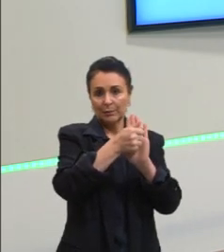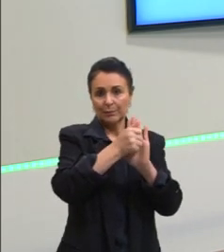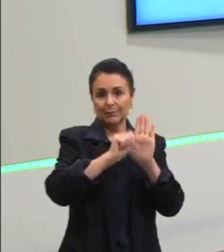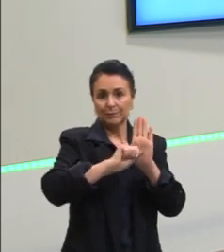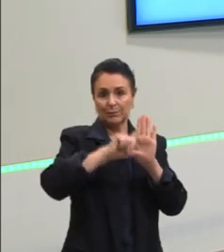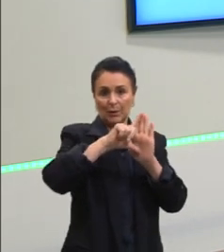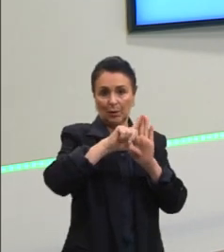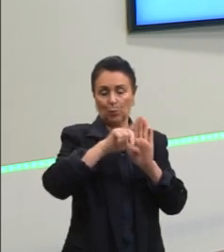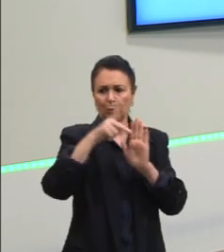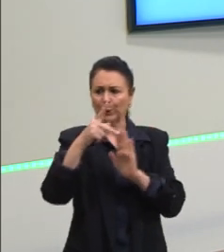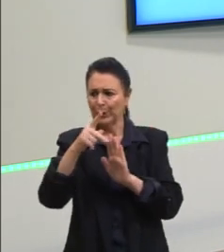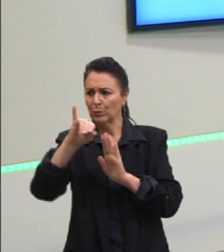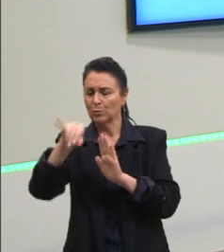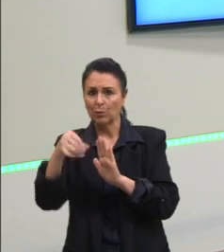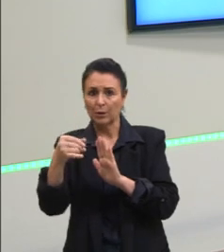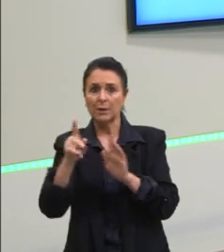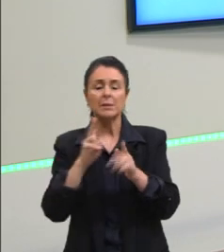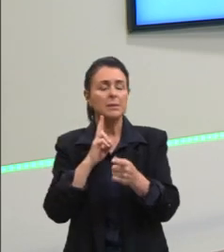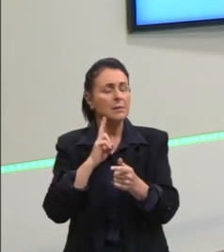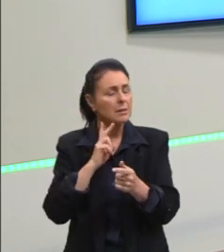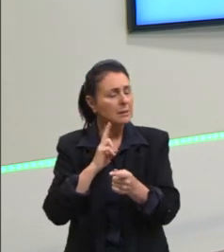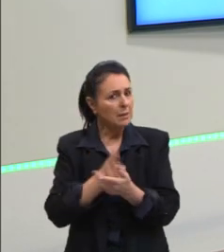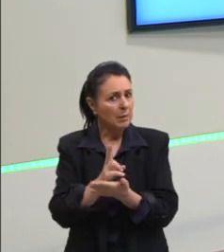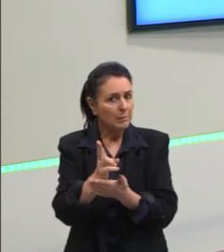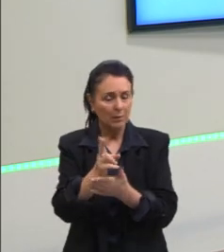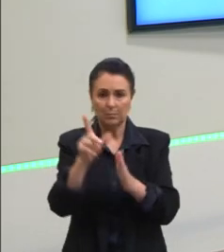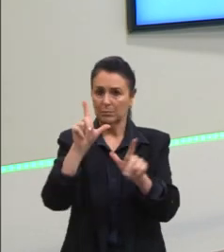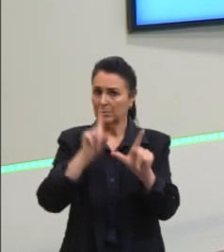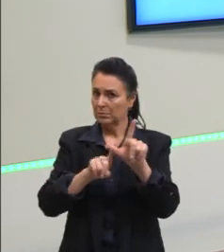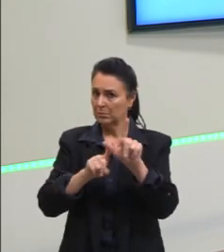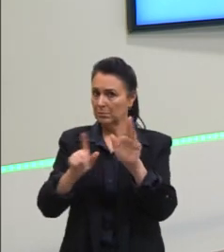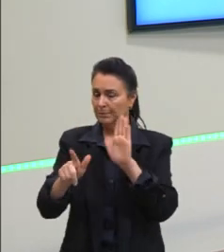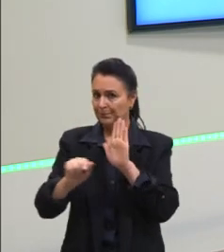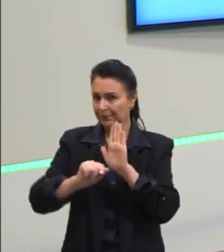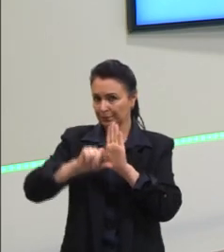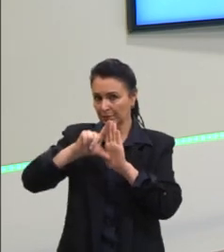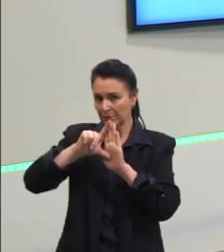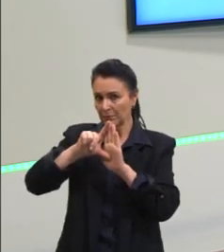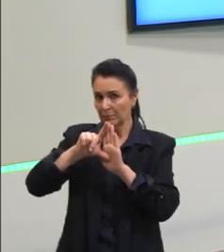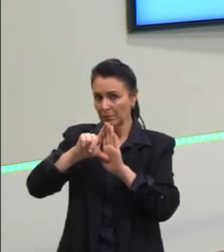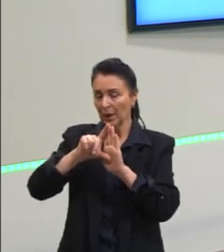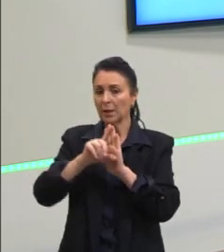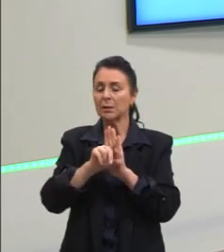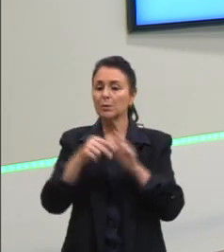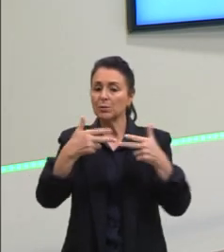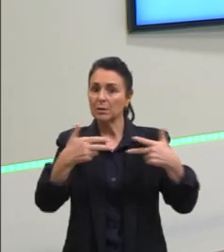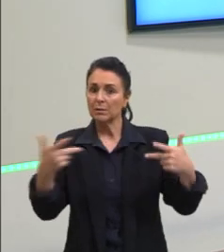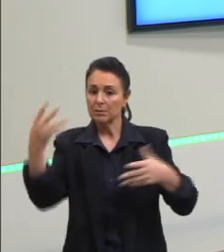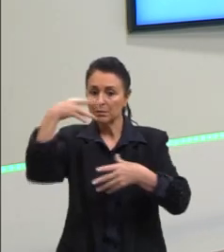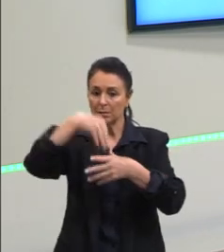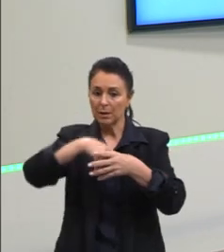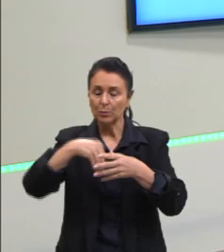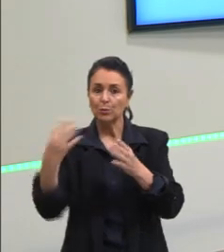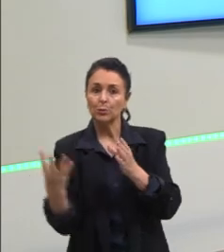ele vai ser sempre uma letra maiúscula. E, por exemplo, se os seus elementos forem também letras, os seus elementos serão letras minúsculas.